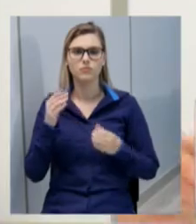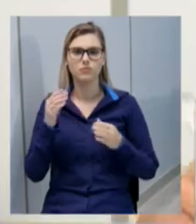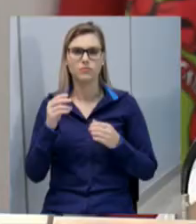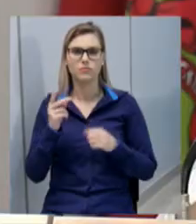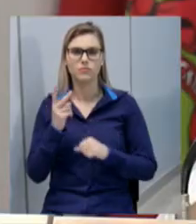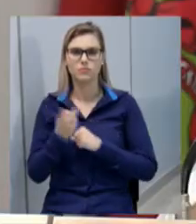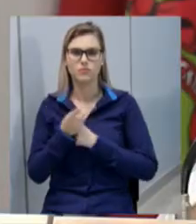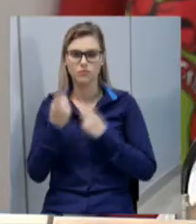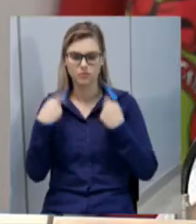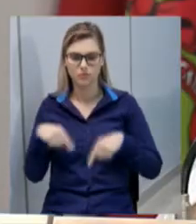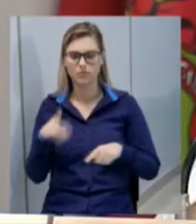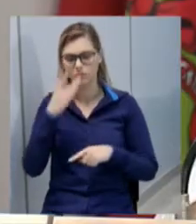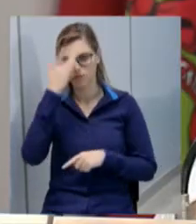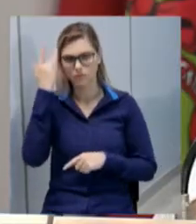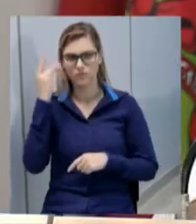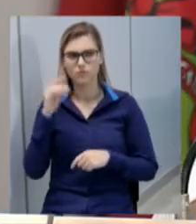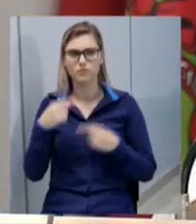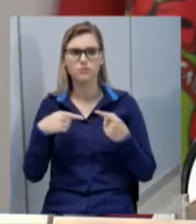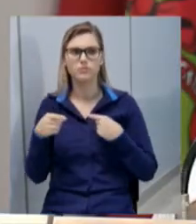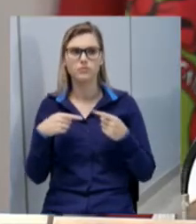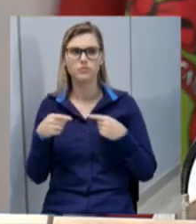emenda número 3